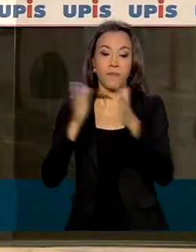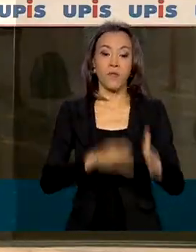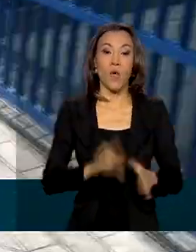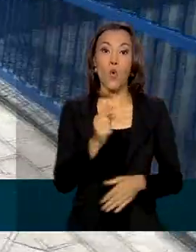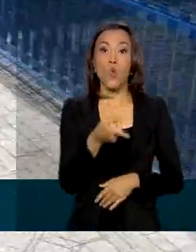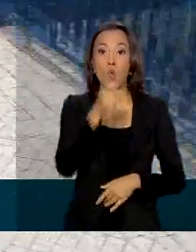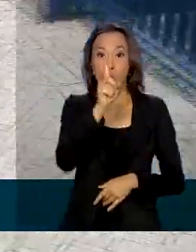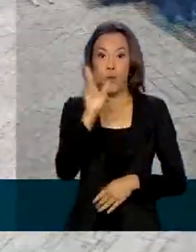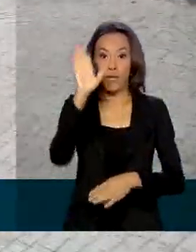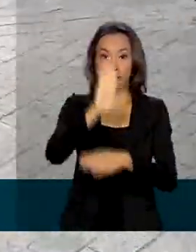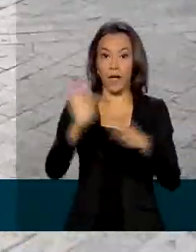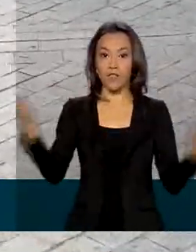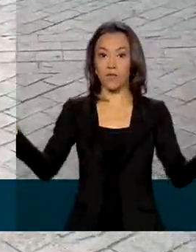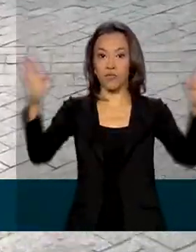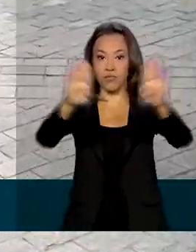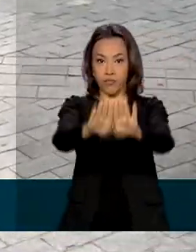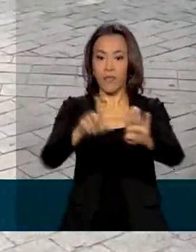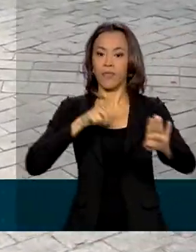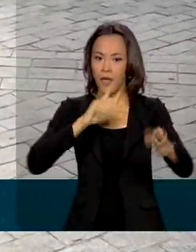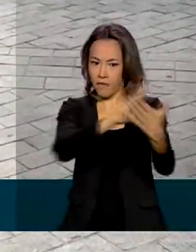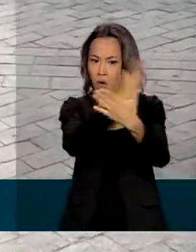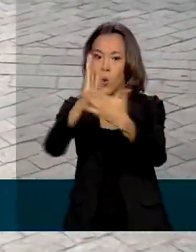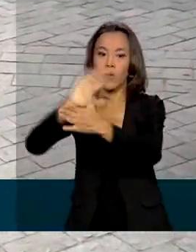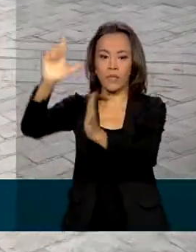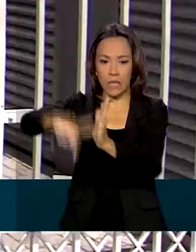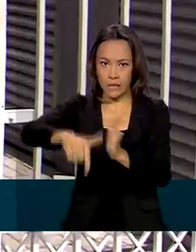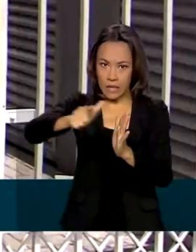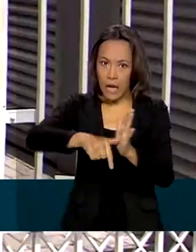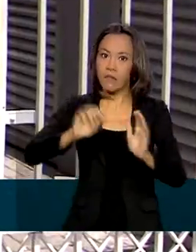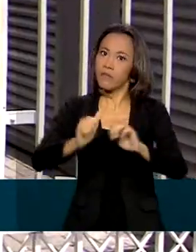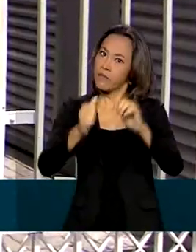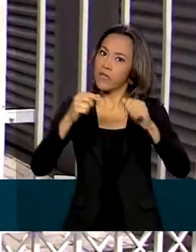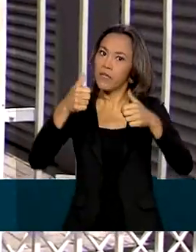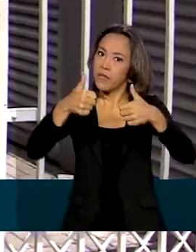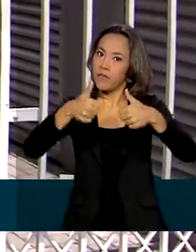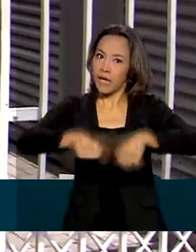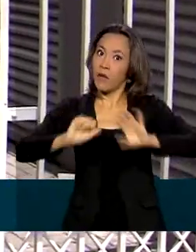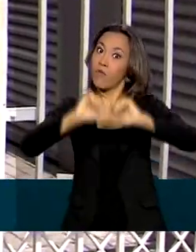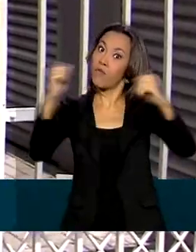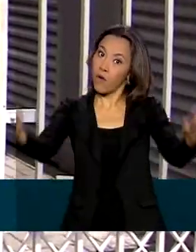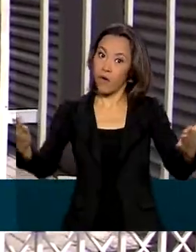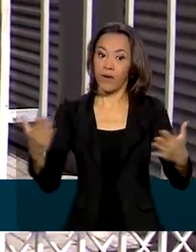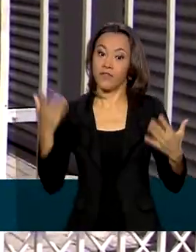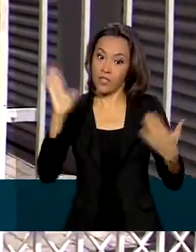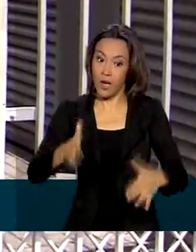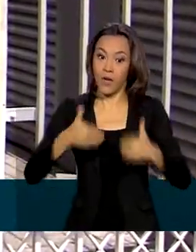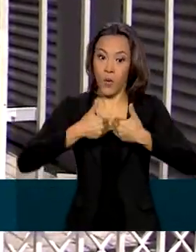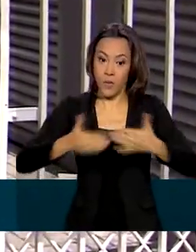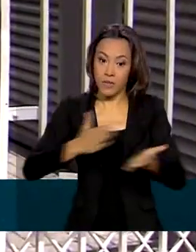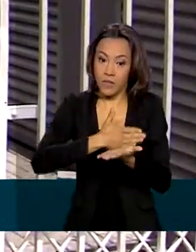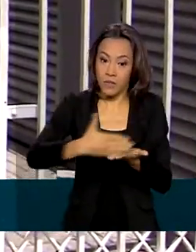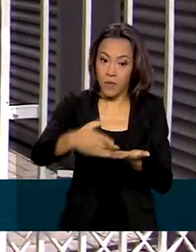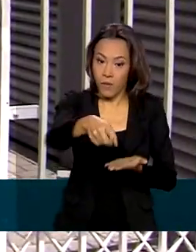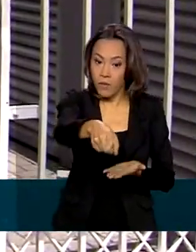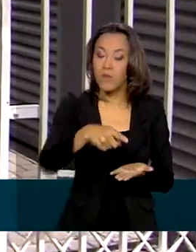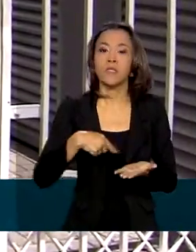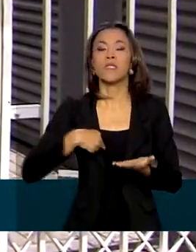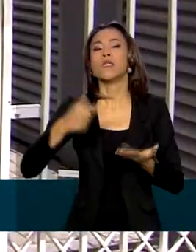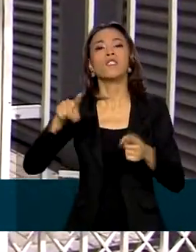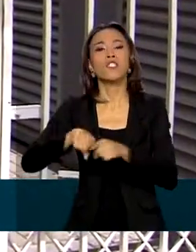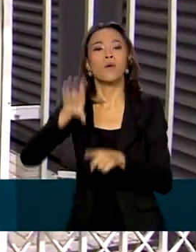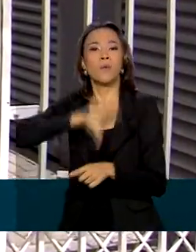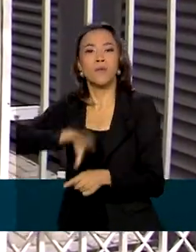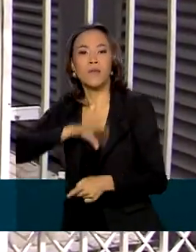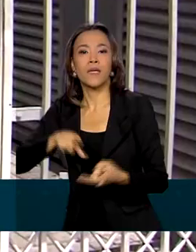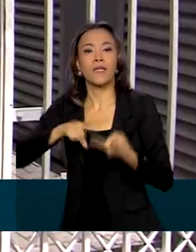fechados. Teve quem chegou atrasado e ficou do lado de fora. Era hora de fazer o exame. Foram aplicadas as provas de linguagens